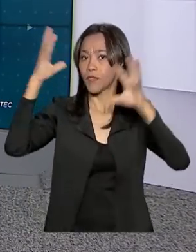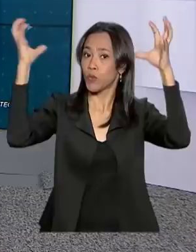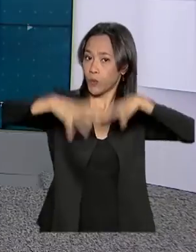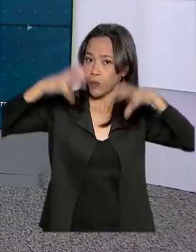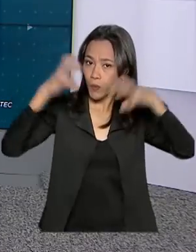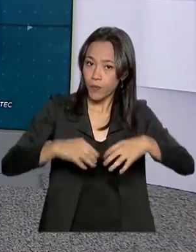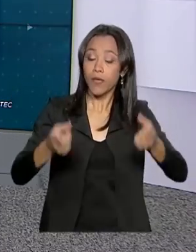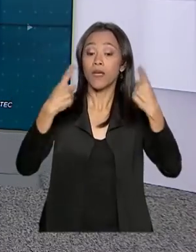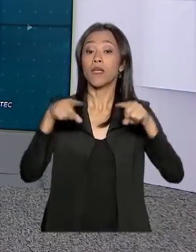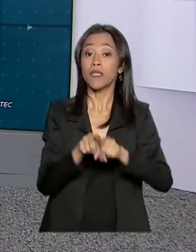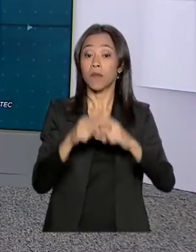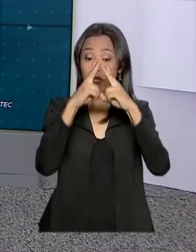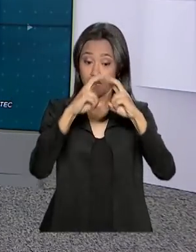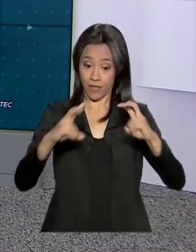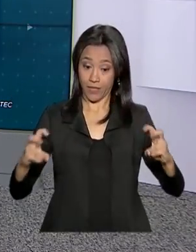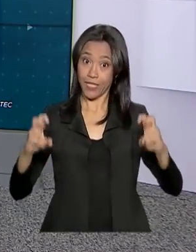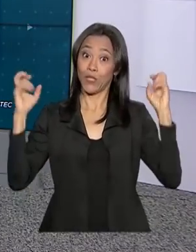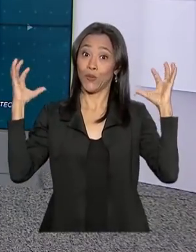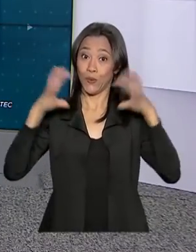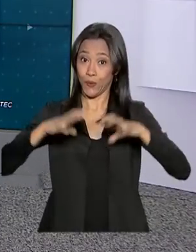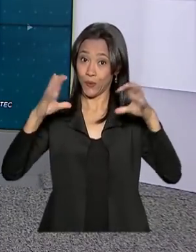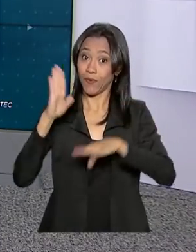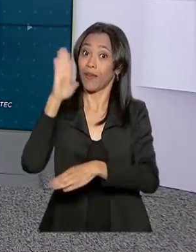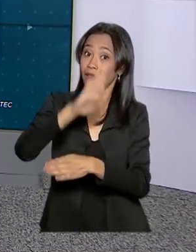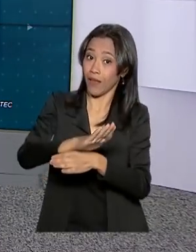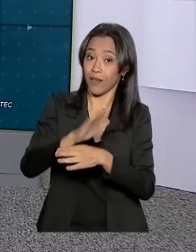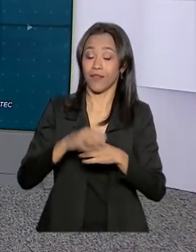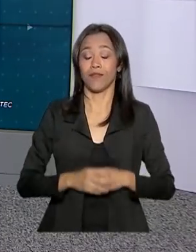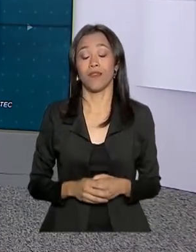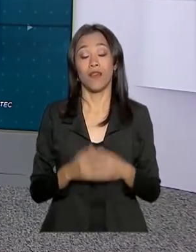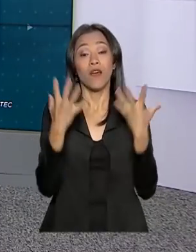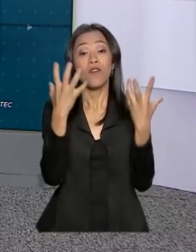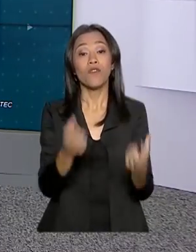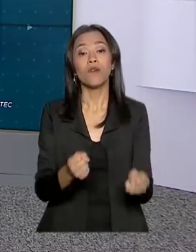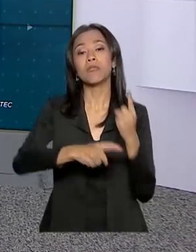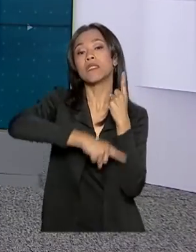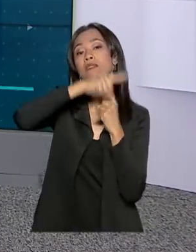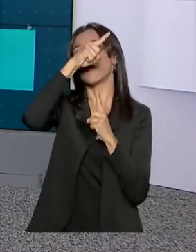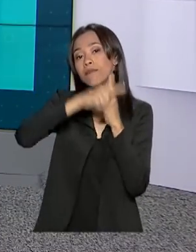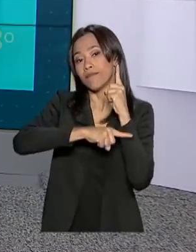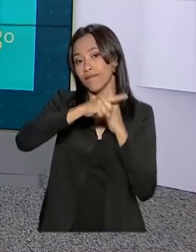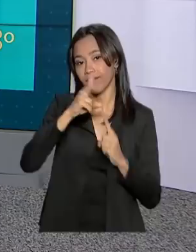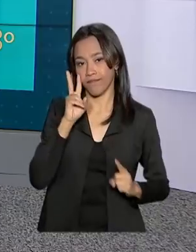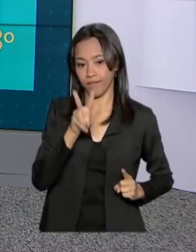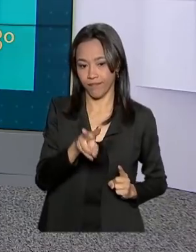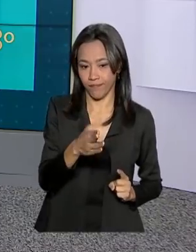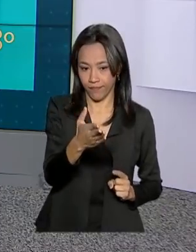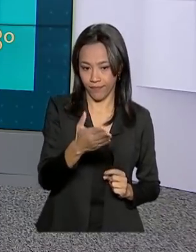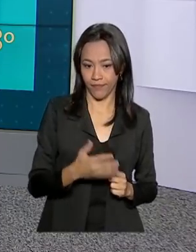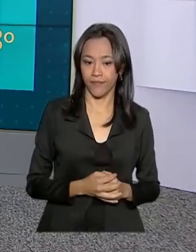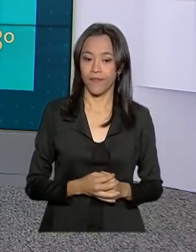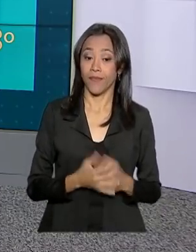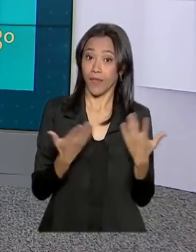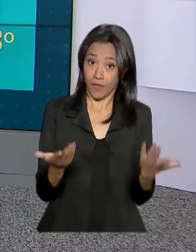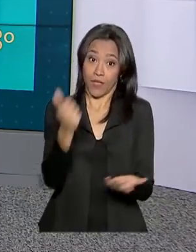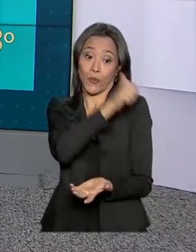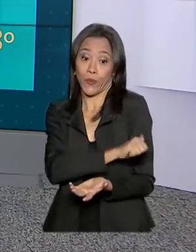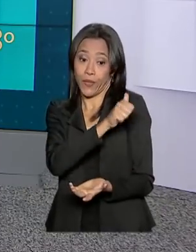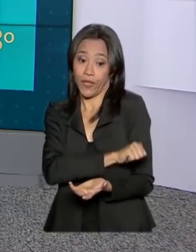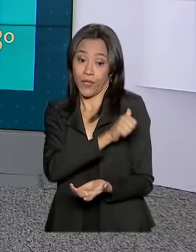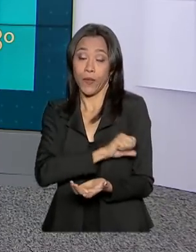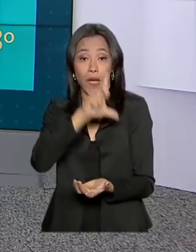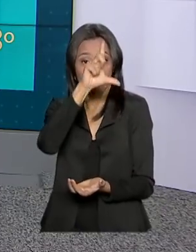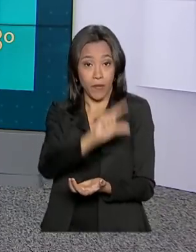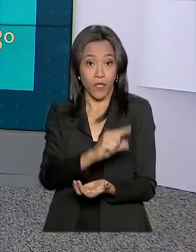Florianópolis, pancadas de chuva à tarde. Agora, vamos às temperaturas. Bom, no Rio de Janeiro,